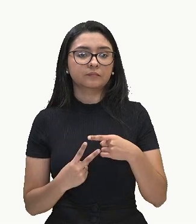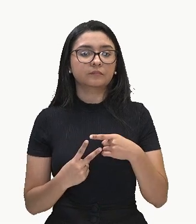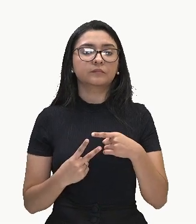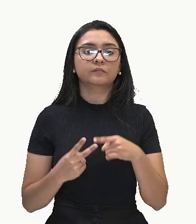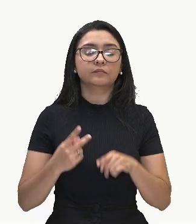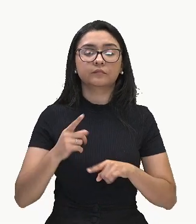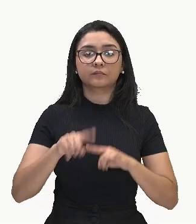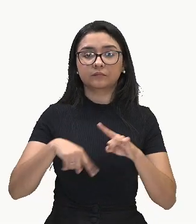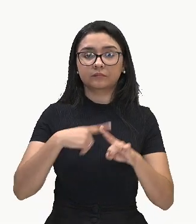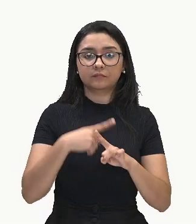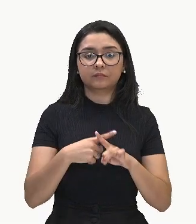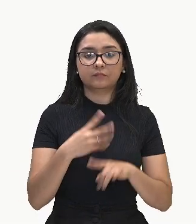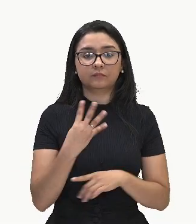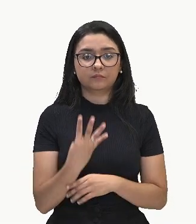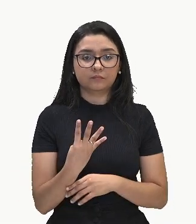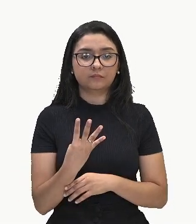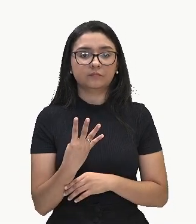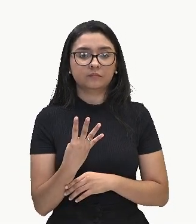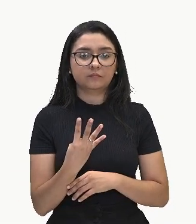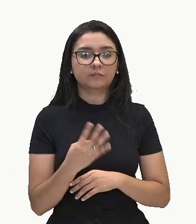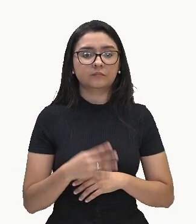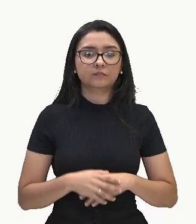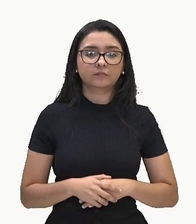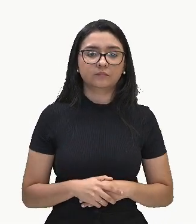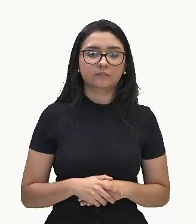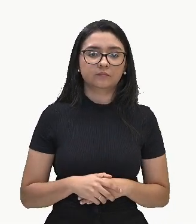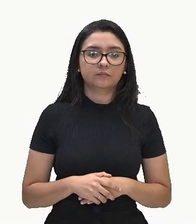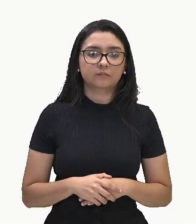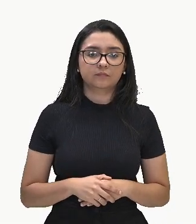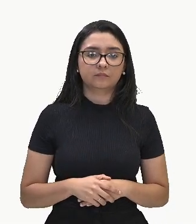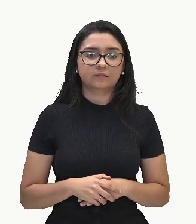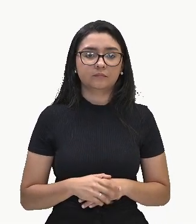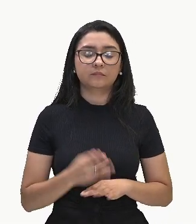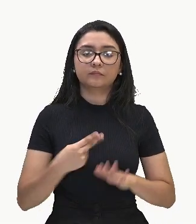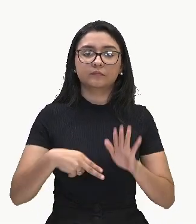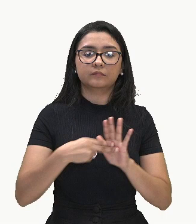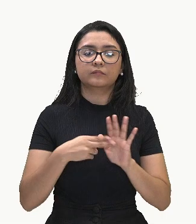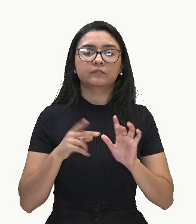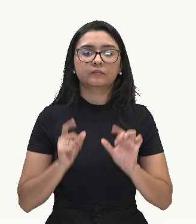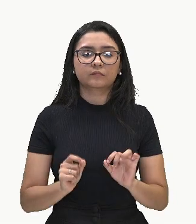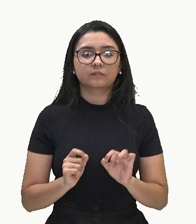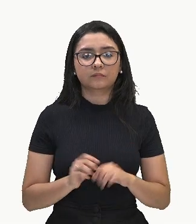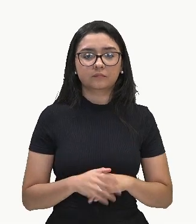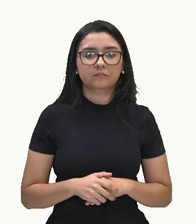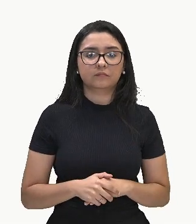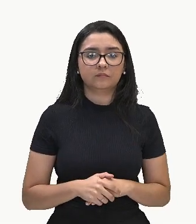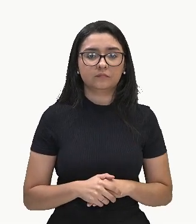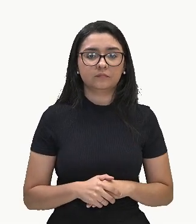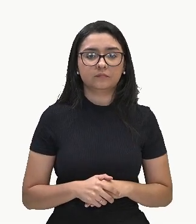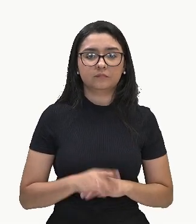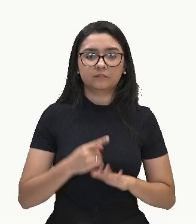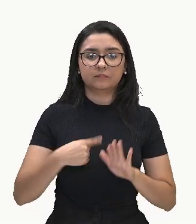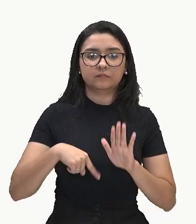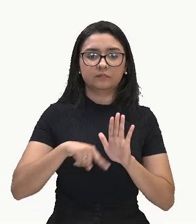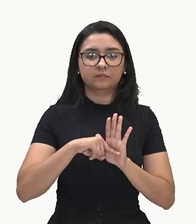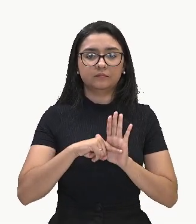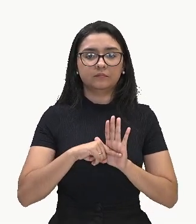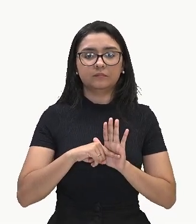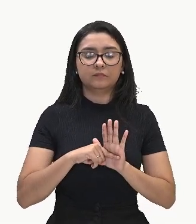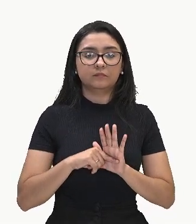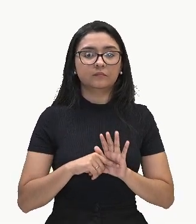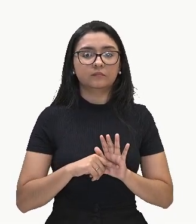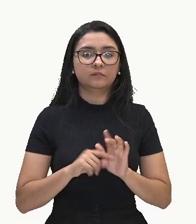Tá? Menos meio vezes 4 vai dar... Ó... Menos meio